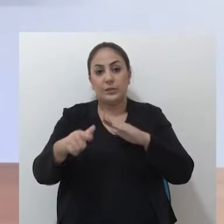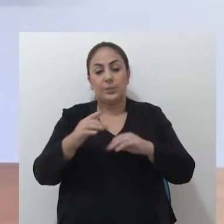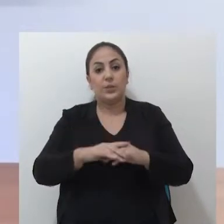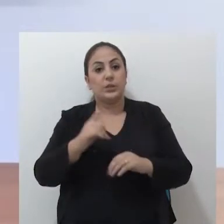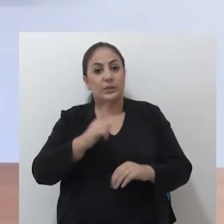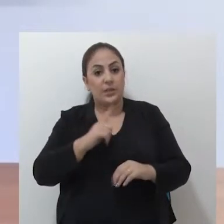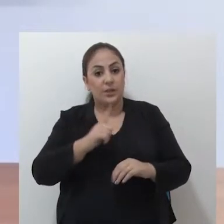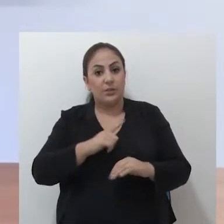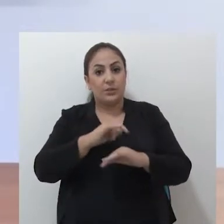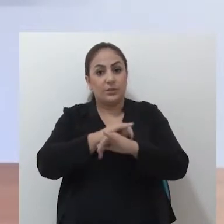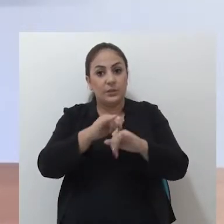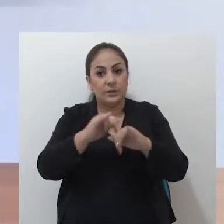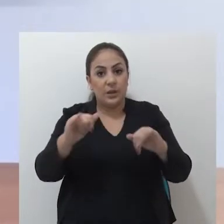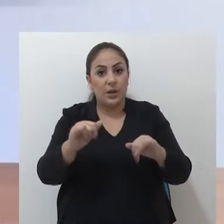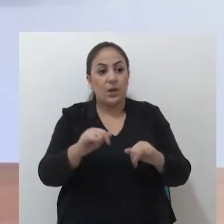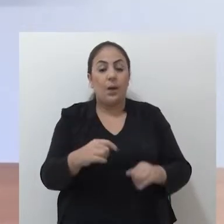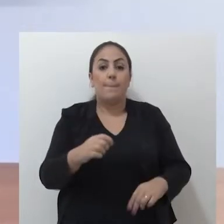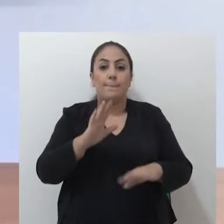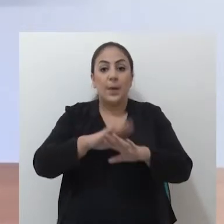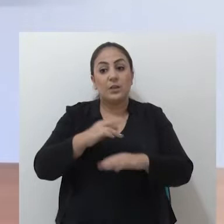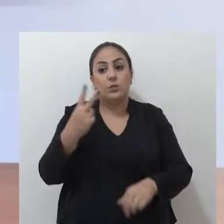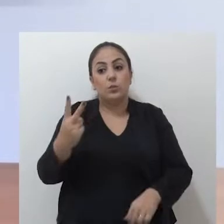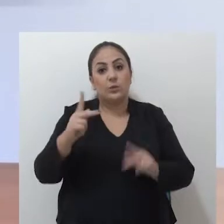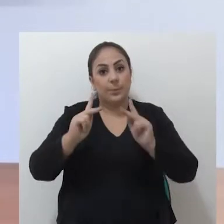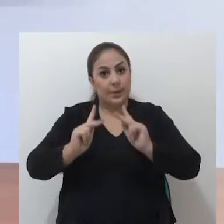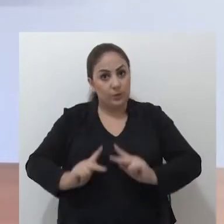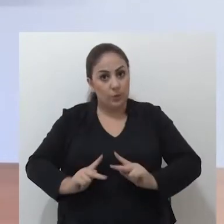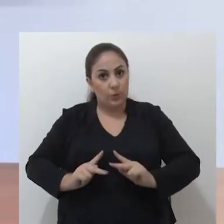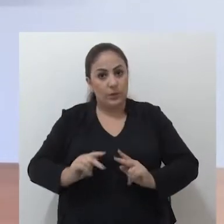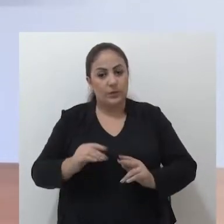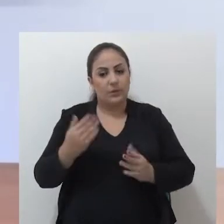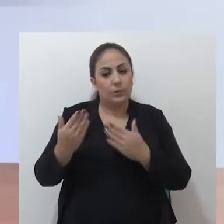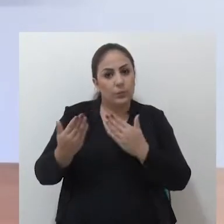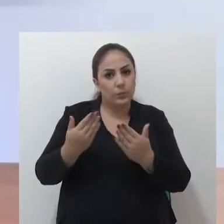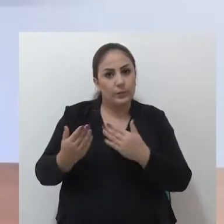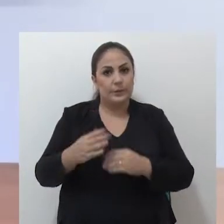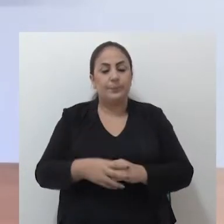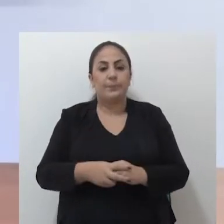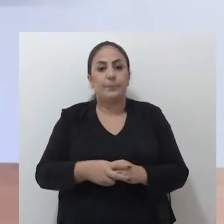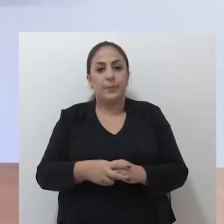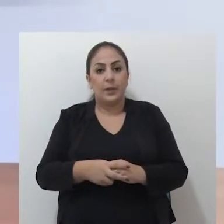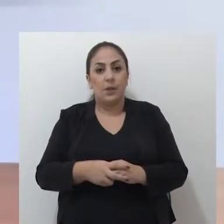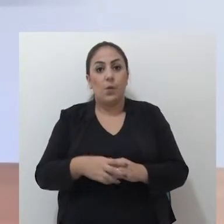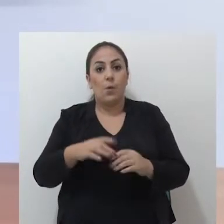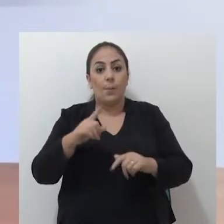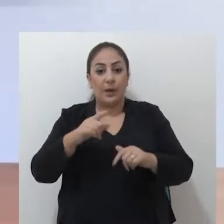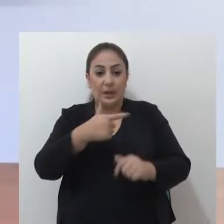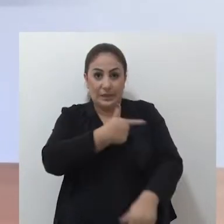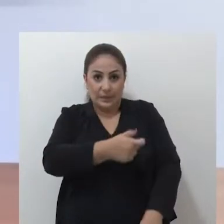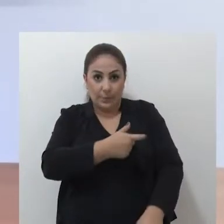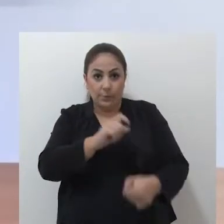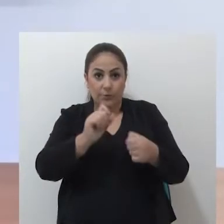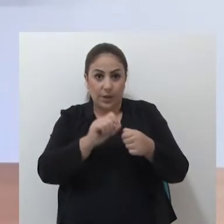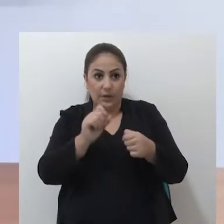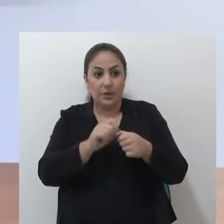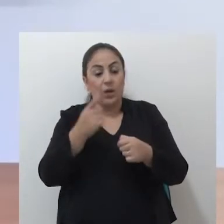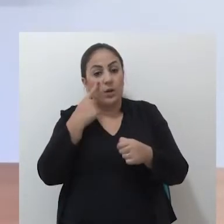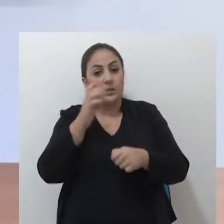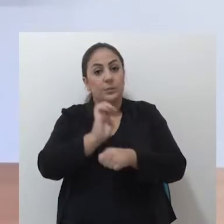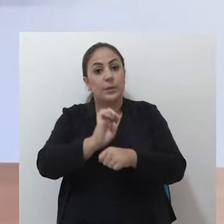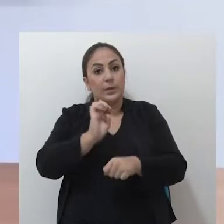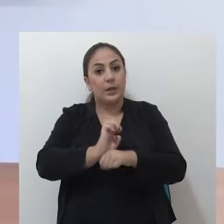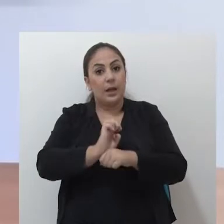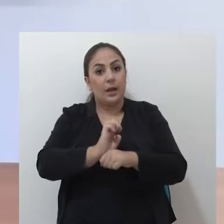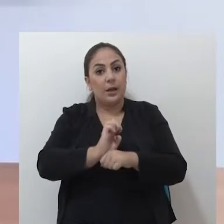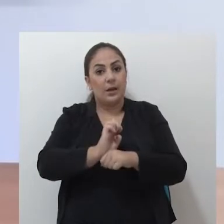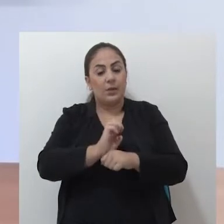de semana, foram notificadas outras duas suspeitas. O material foi coletado e o município aguarda os